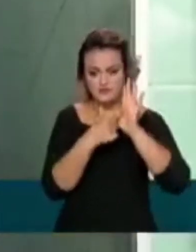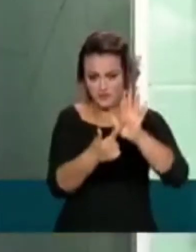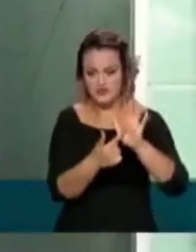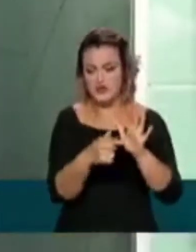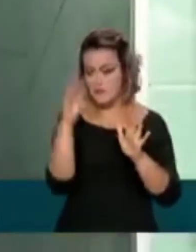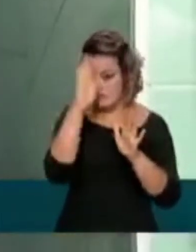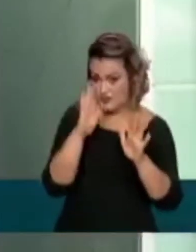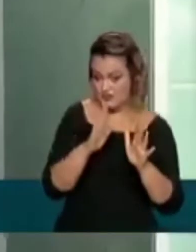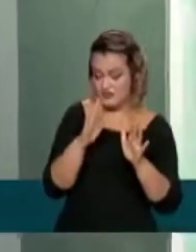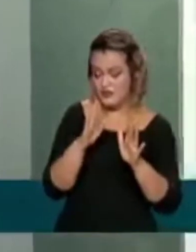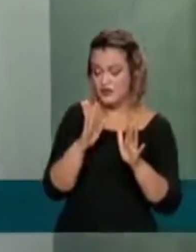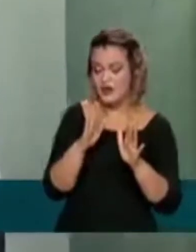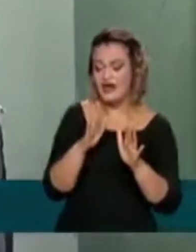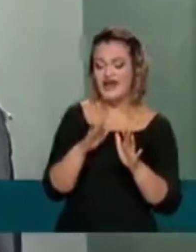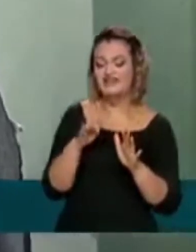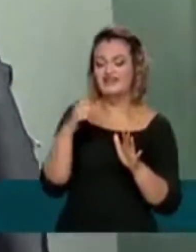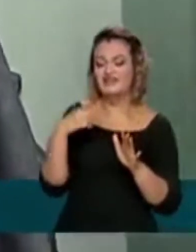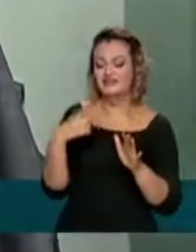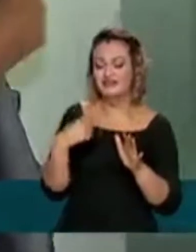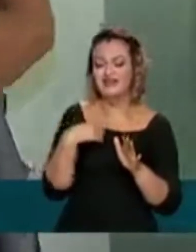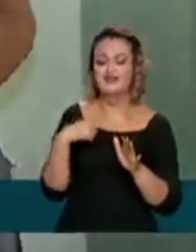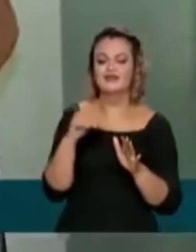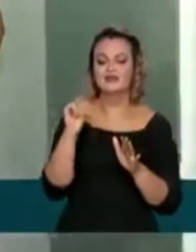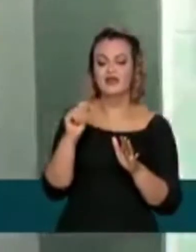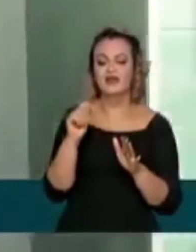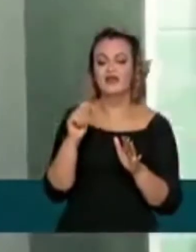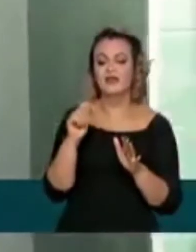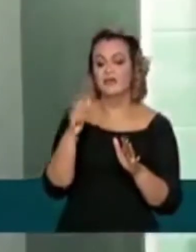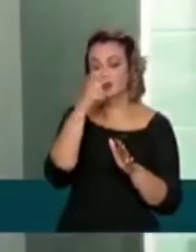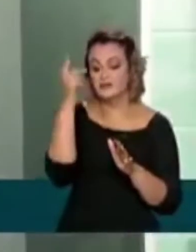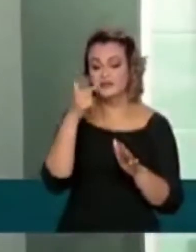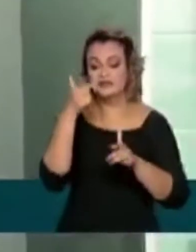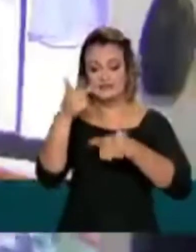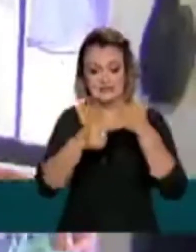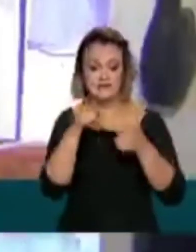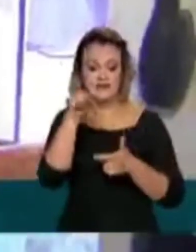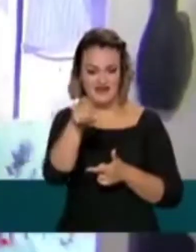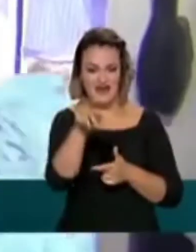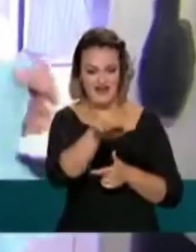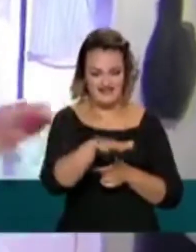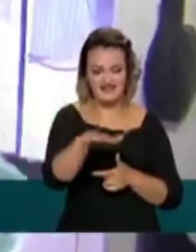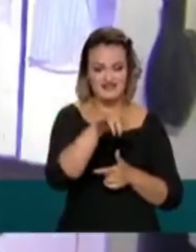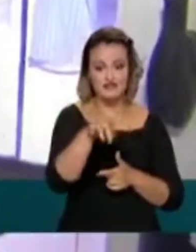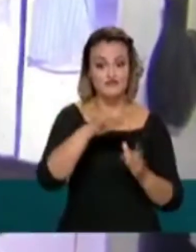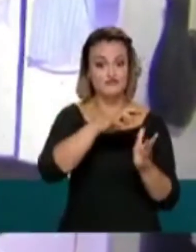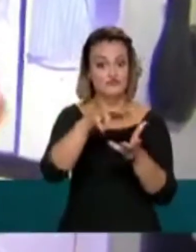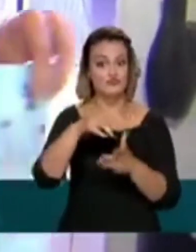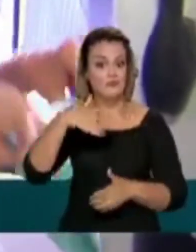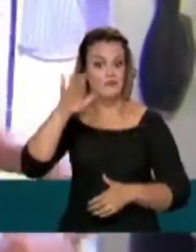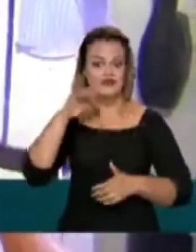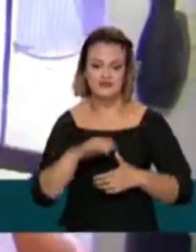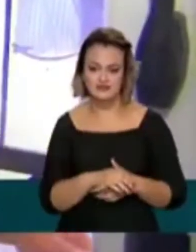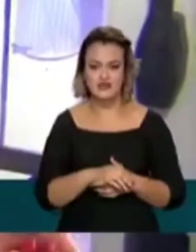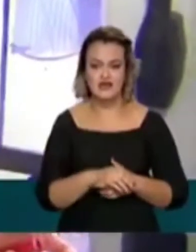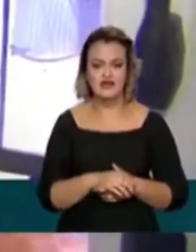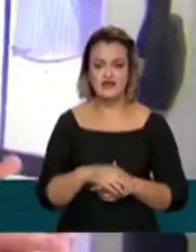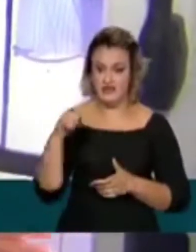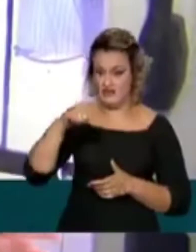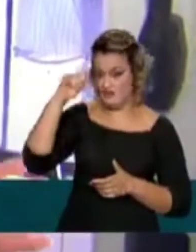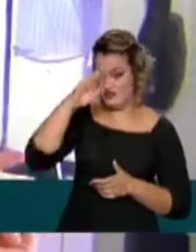que o Brasil é um dos países com o maior número de trabalhadores domésticos no mundo. E aqui,